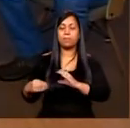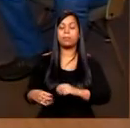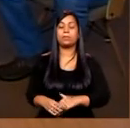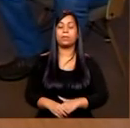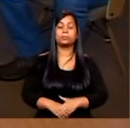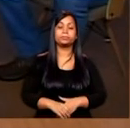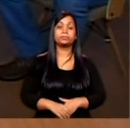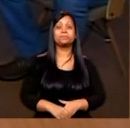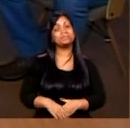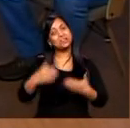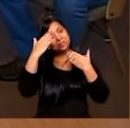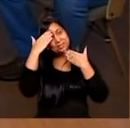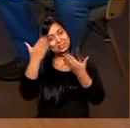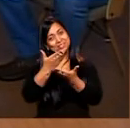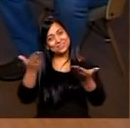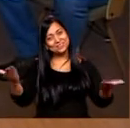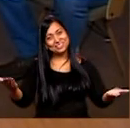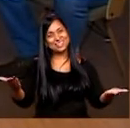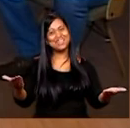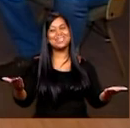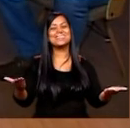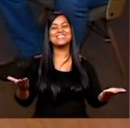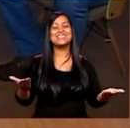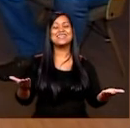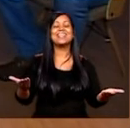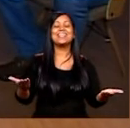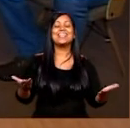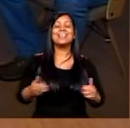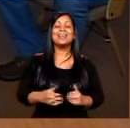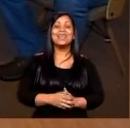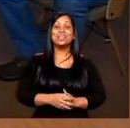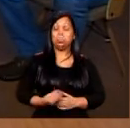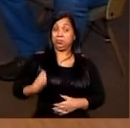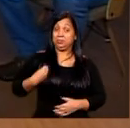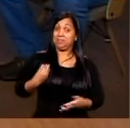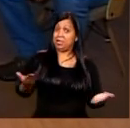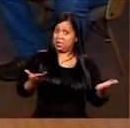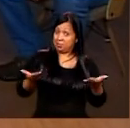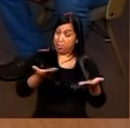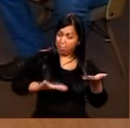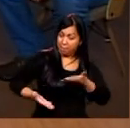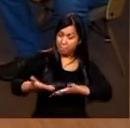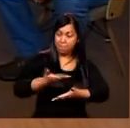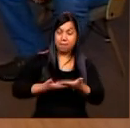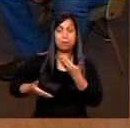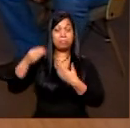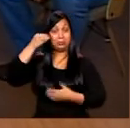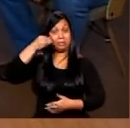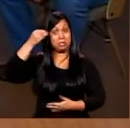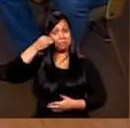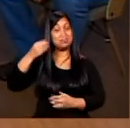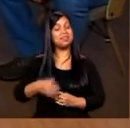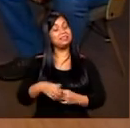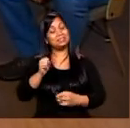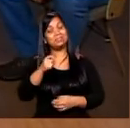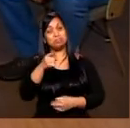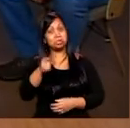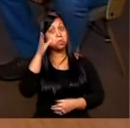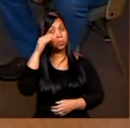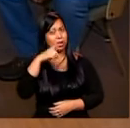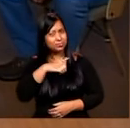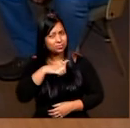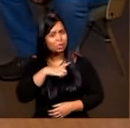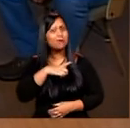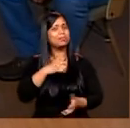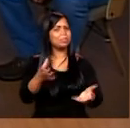mensagens. Bacana. Eu quero agradecer muito você, Jéssica, e a você, Nicolas, por estarem aqui dividindo com a gente essa experiência. Então, se você